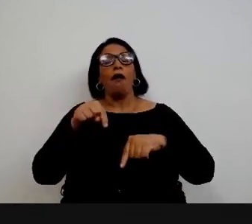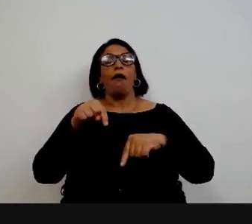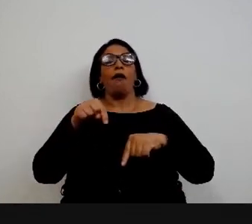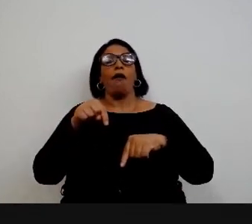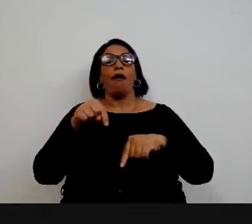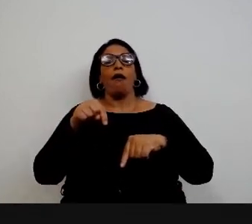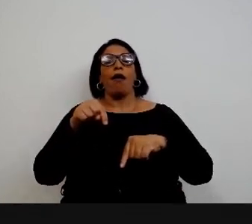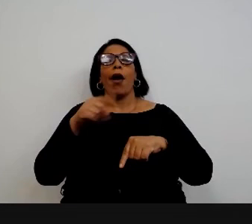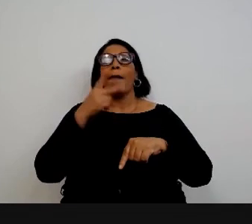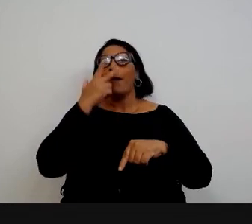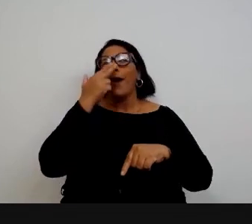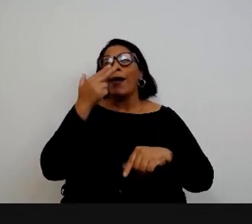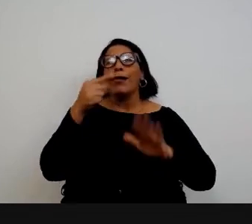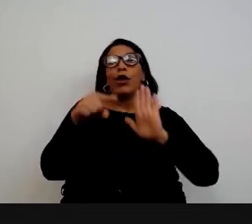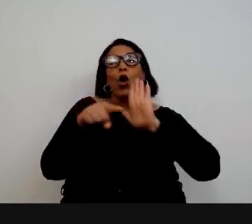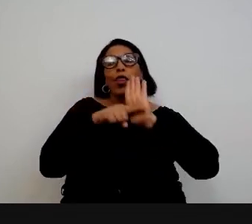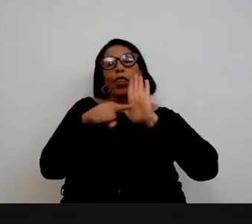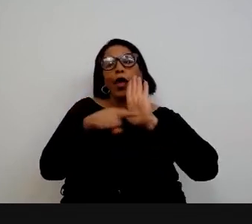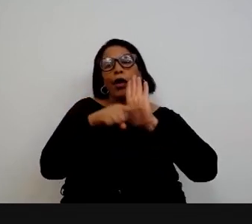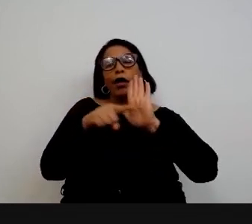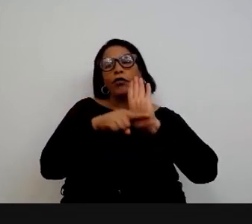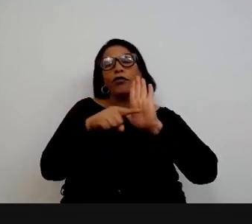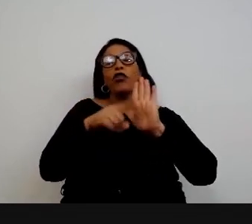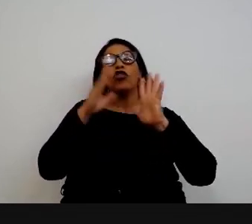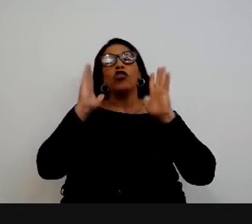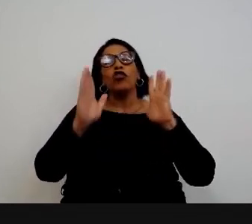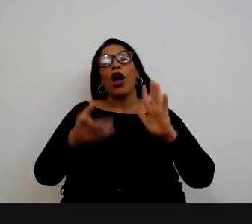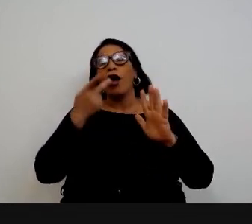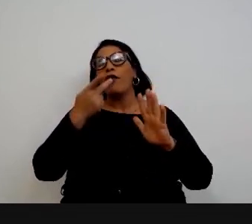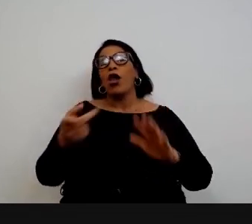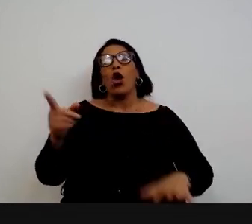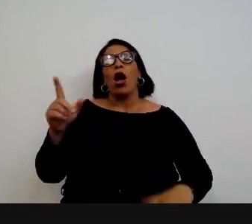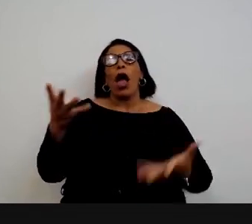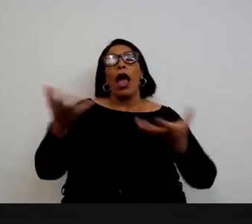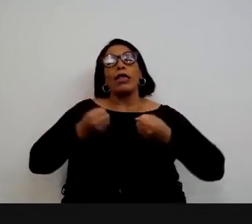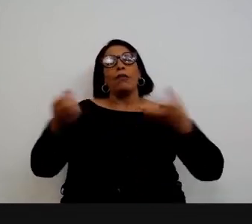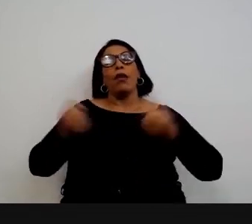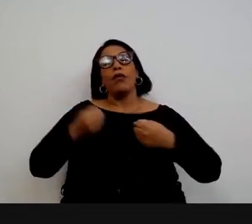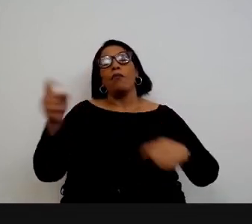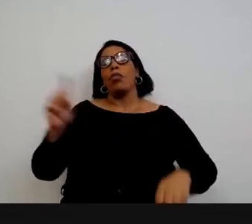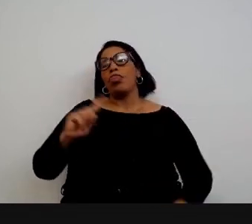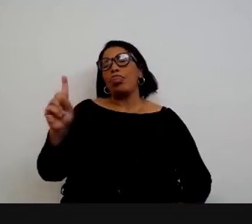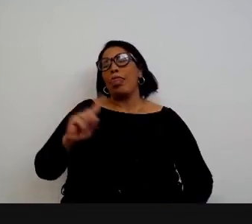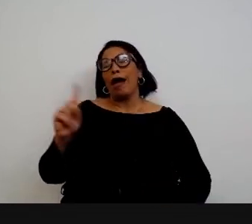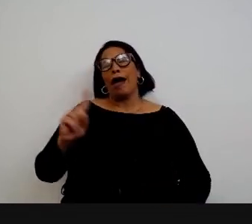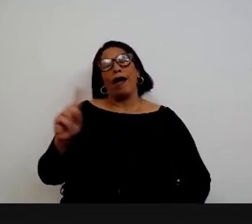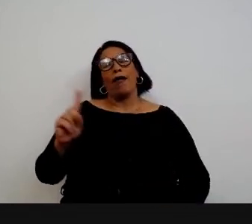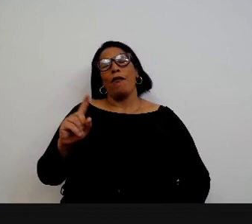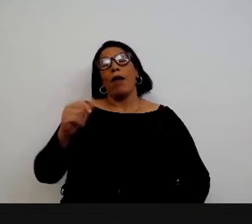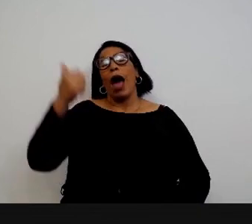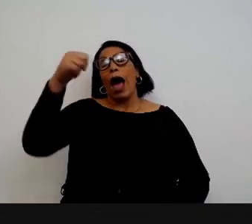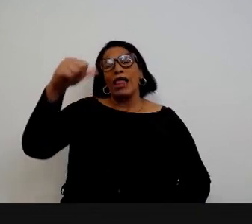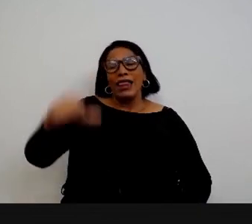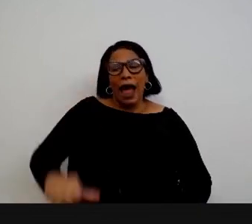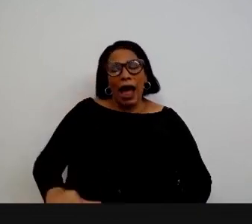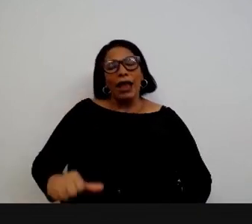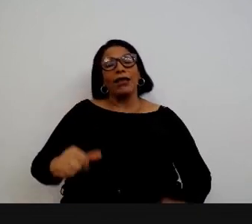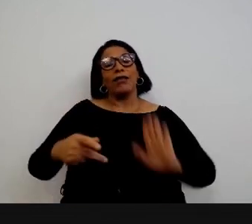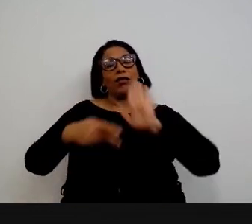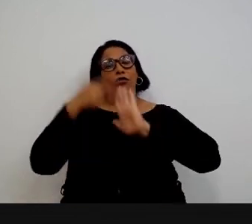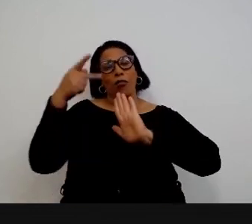o lado negativo dele é o quanto de não que o Genova precisa dar para vários projetos